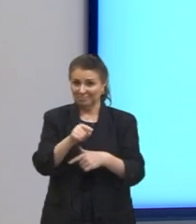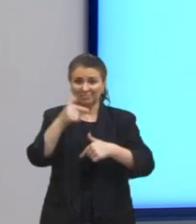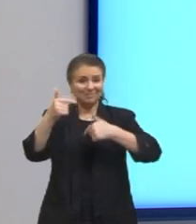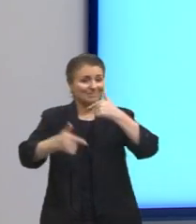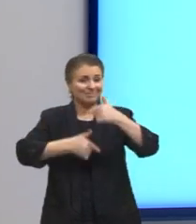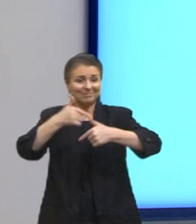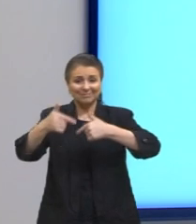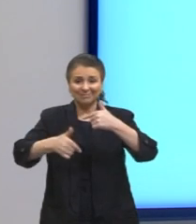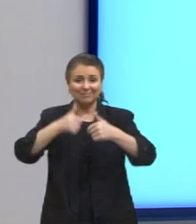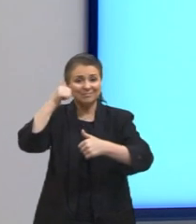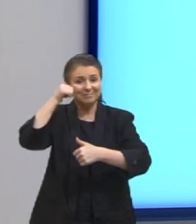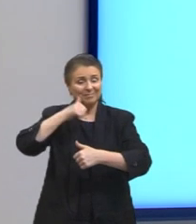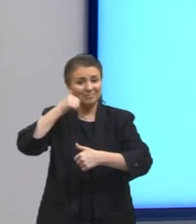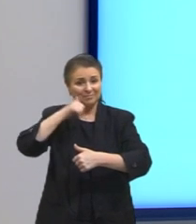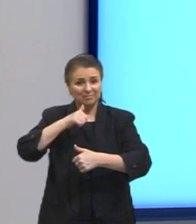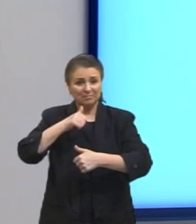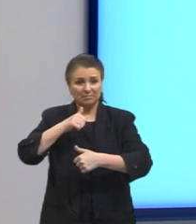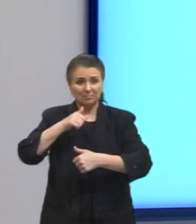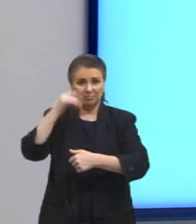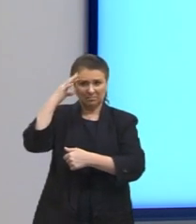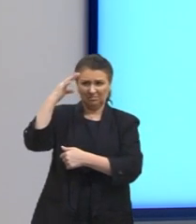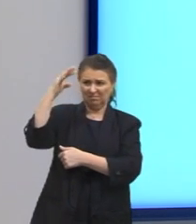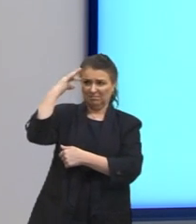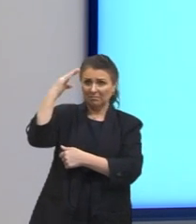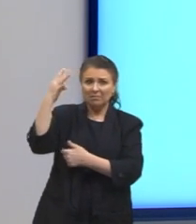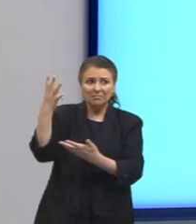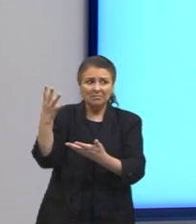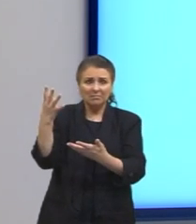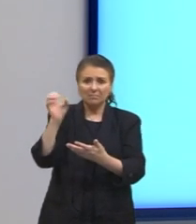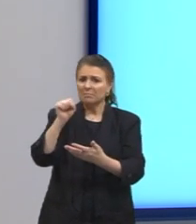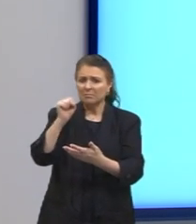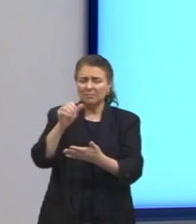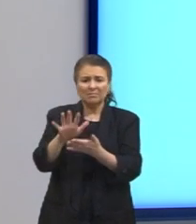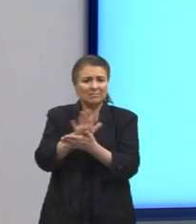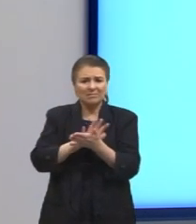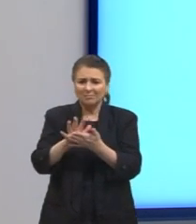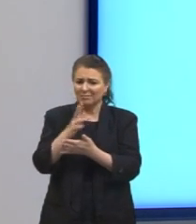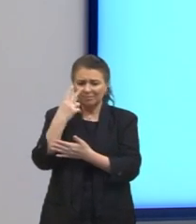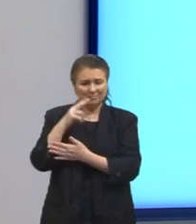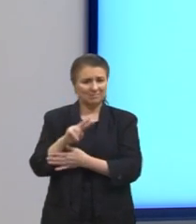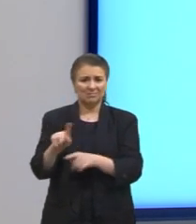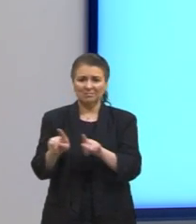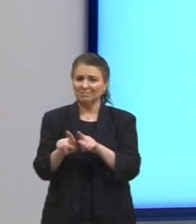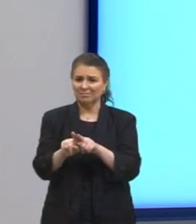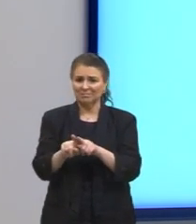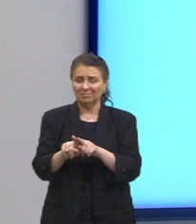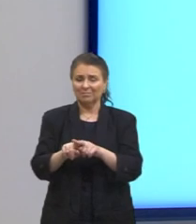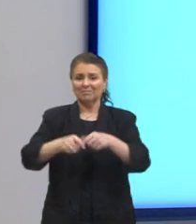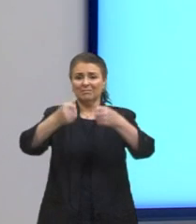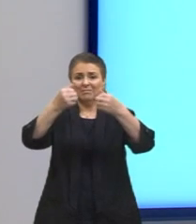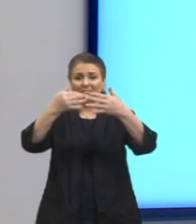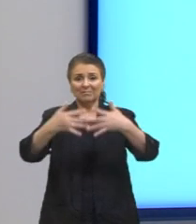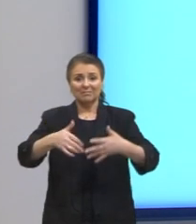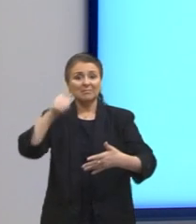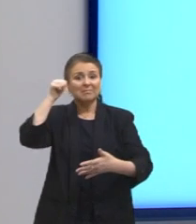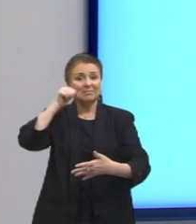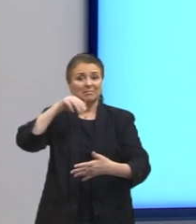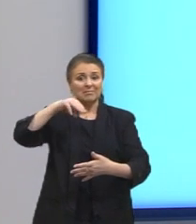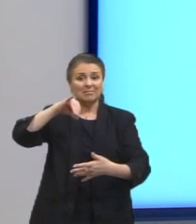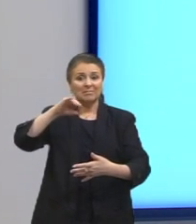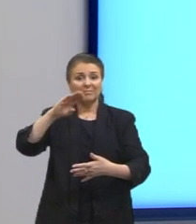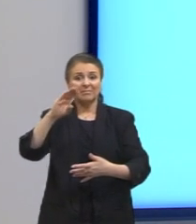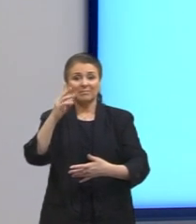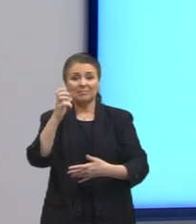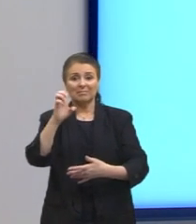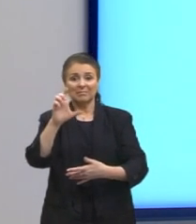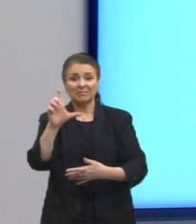feminino era inimaginável? Não. O trabalho feminino não tem nada a ver aqui. Ele não fala do trabalho feminino. Ele fala da Michelle Obama. E se ele fala